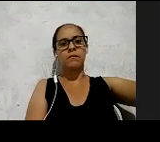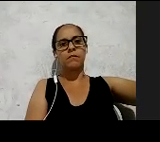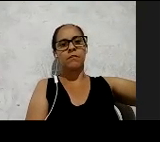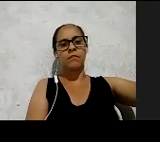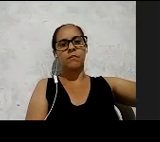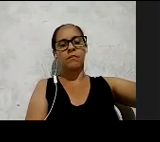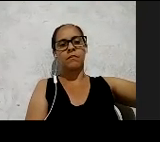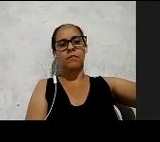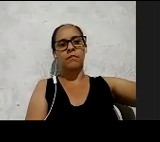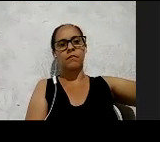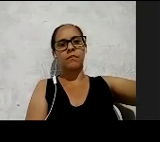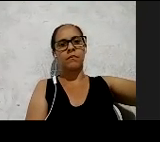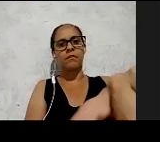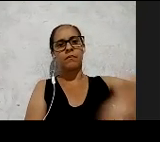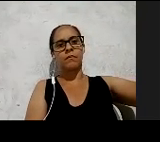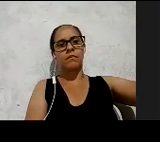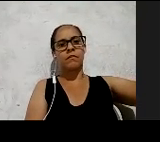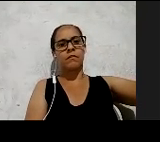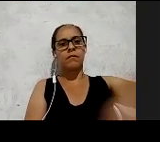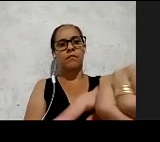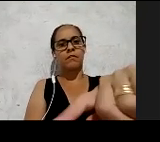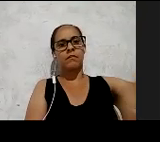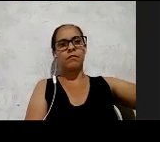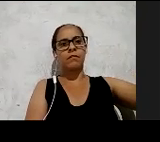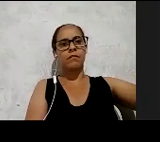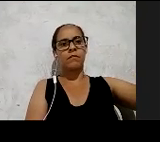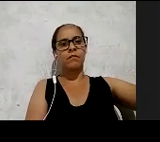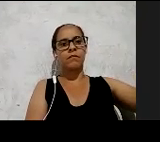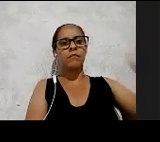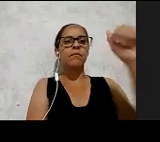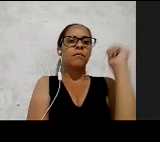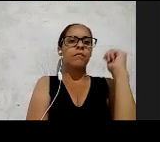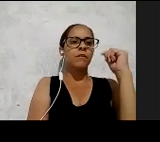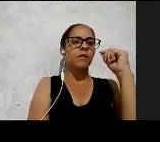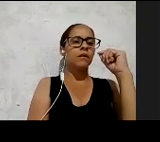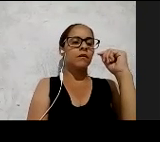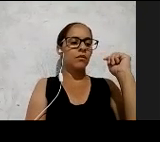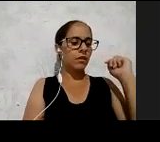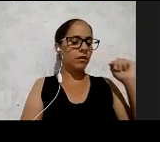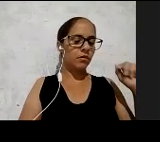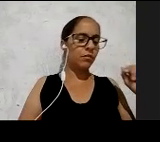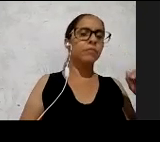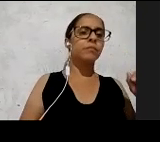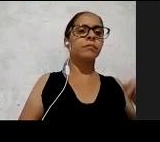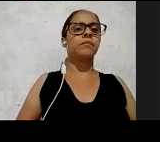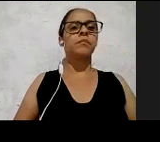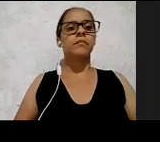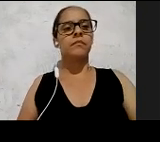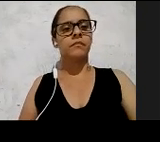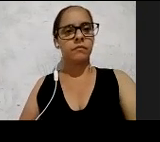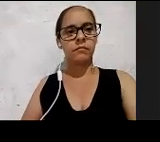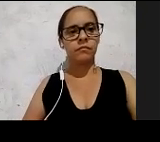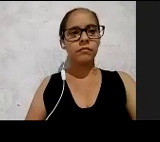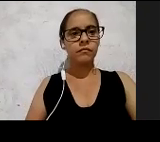tecnológico, certo? Essa tecnologia que, a princípio, nós ouvíamos